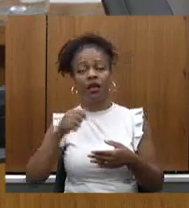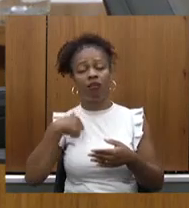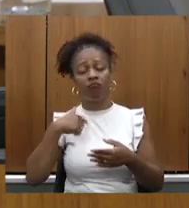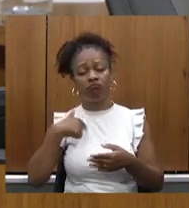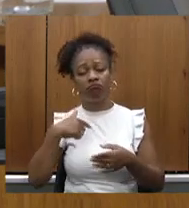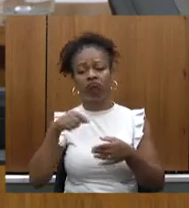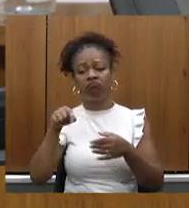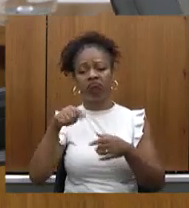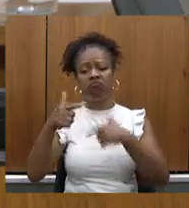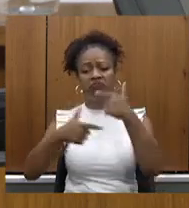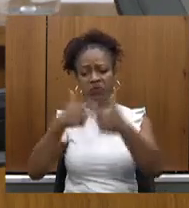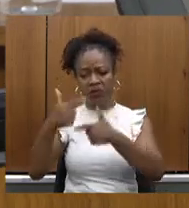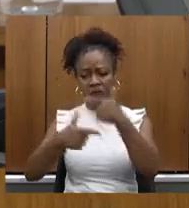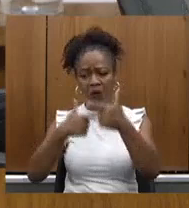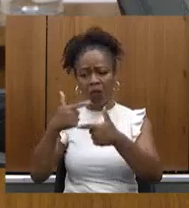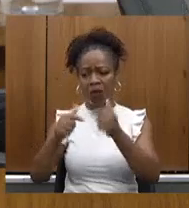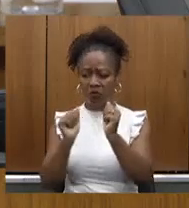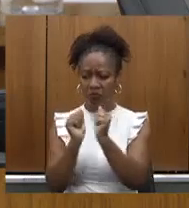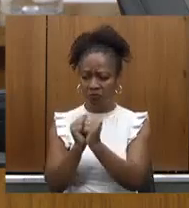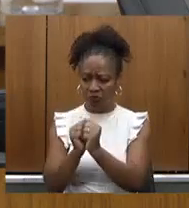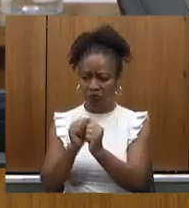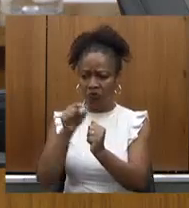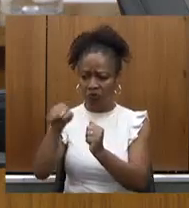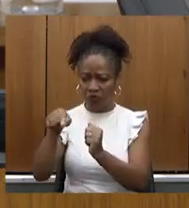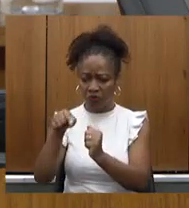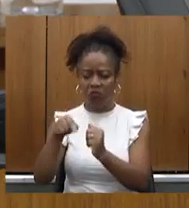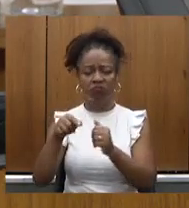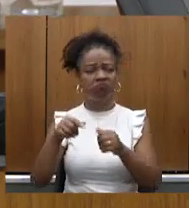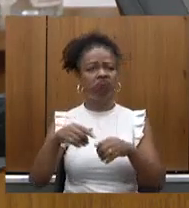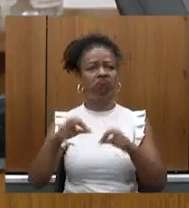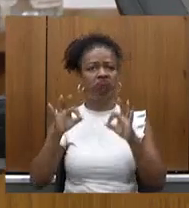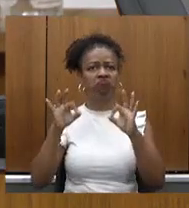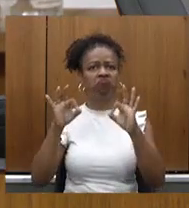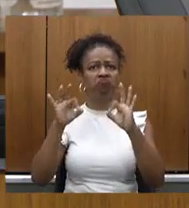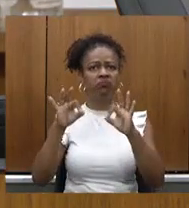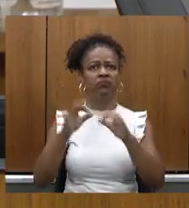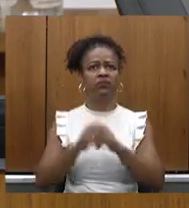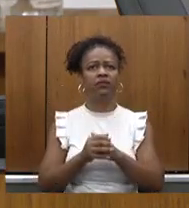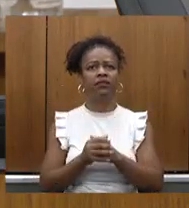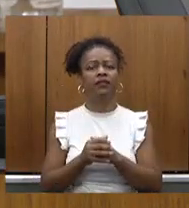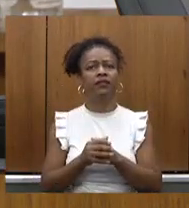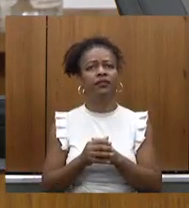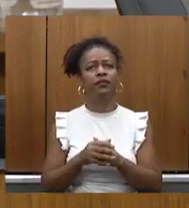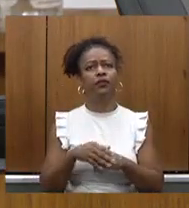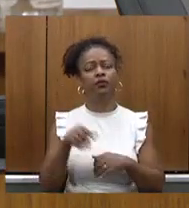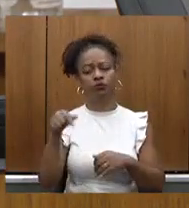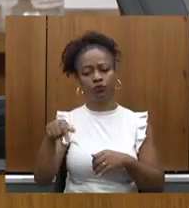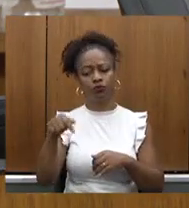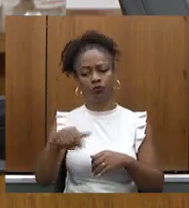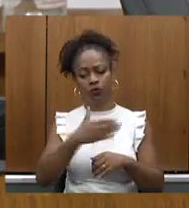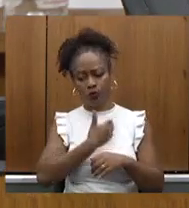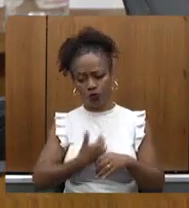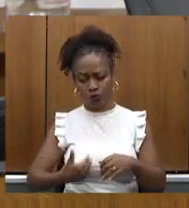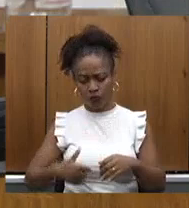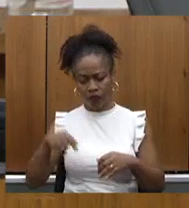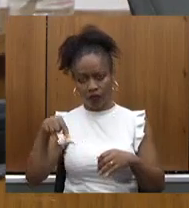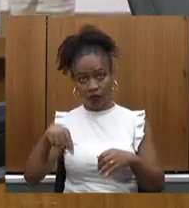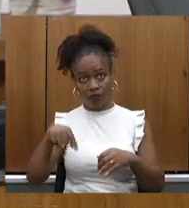me sinto privilegiado de estar à frente dessa pasta neste governo especial, que me deu a